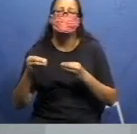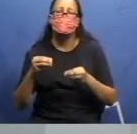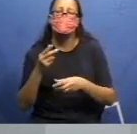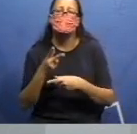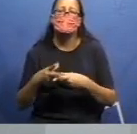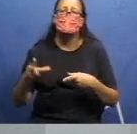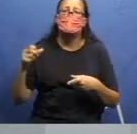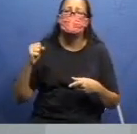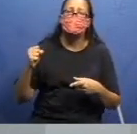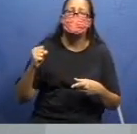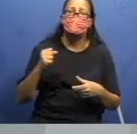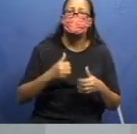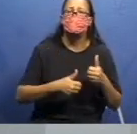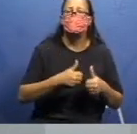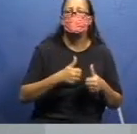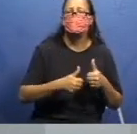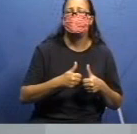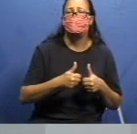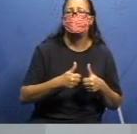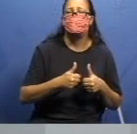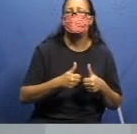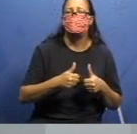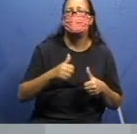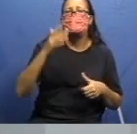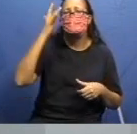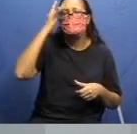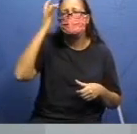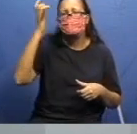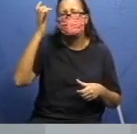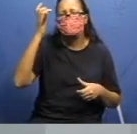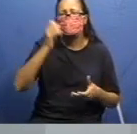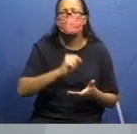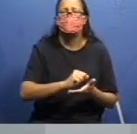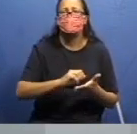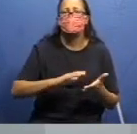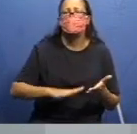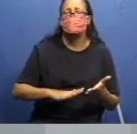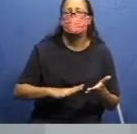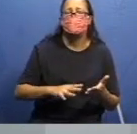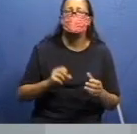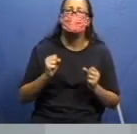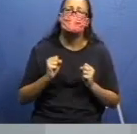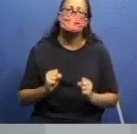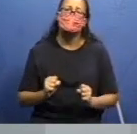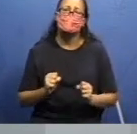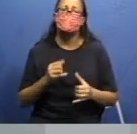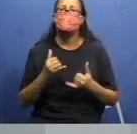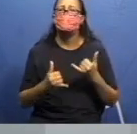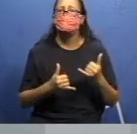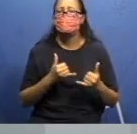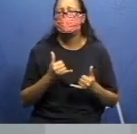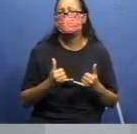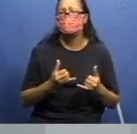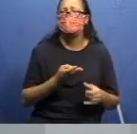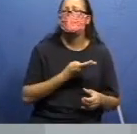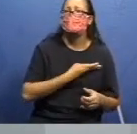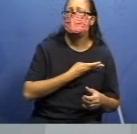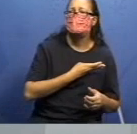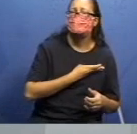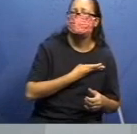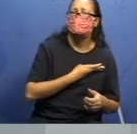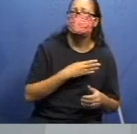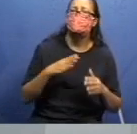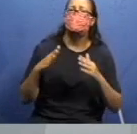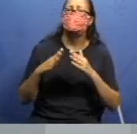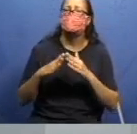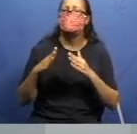Tranquilo, pessoal? Essa atividade é fácil, é uma atividade assim, que a gente pode brincar com qualquer coleguinha, dentro de casa, usando